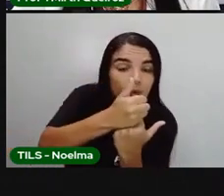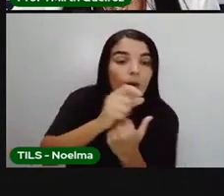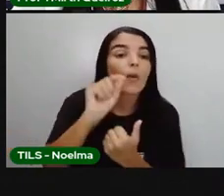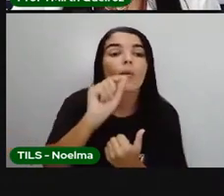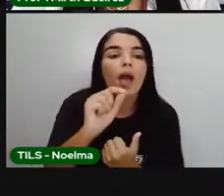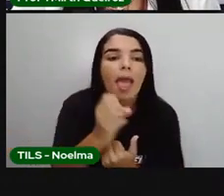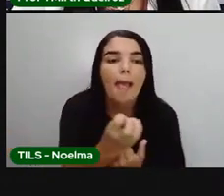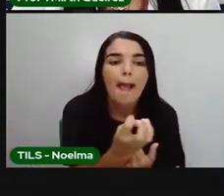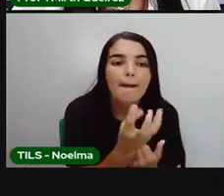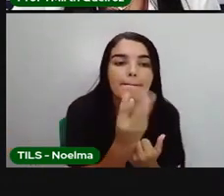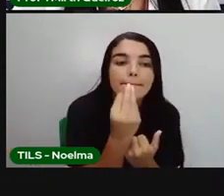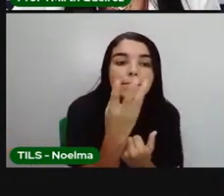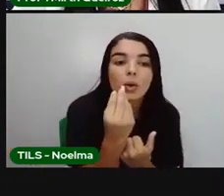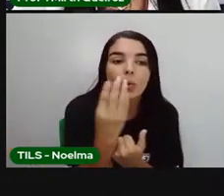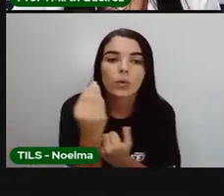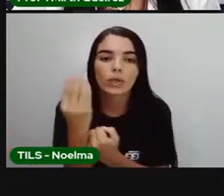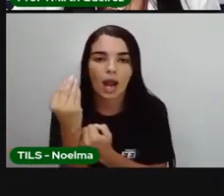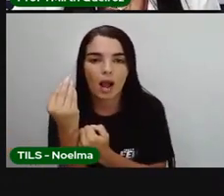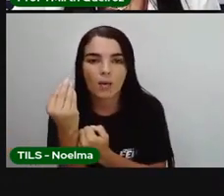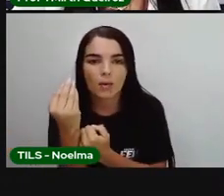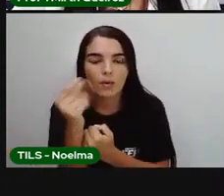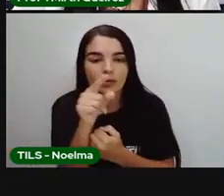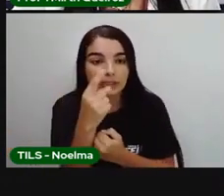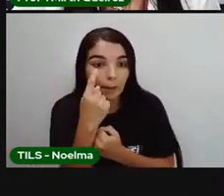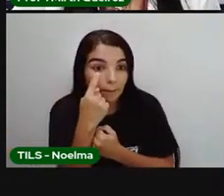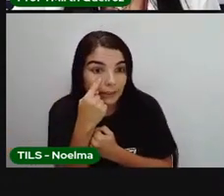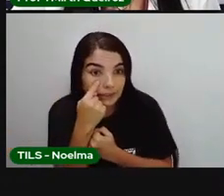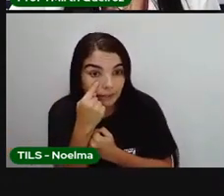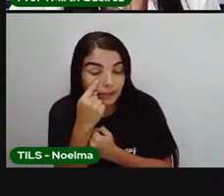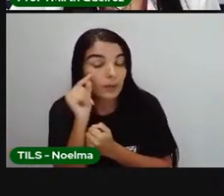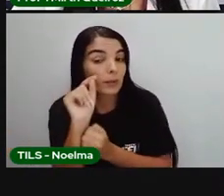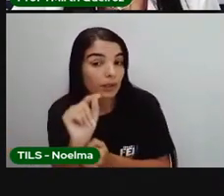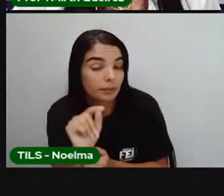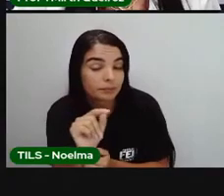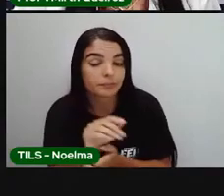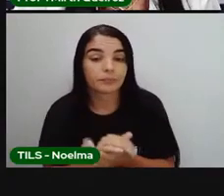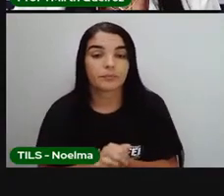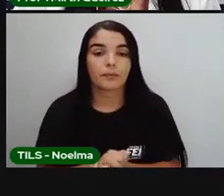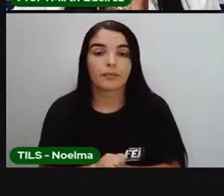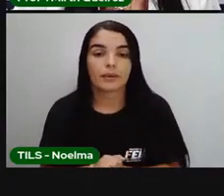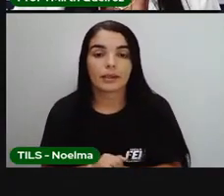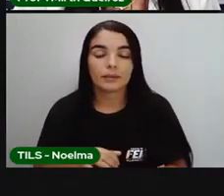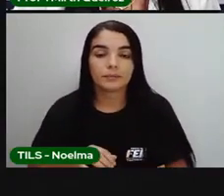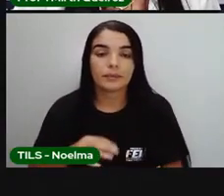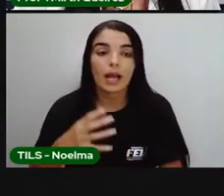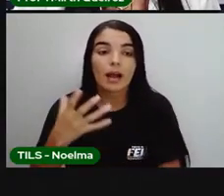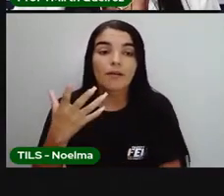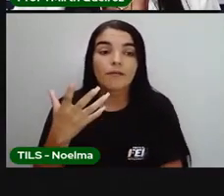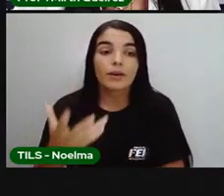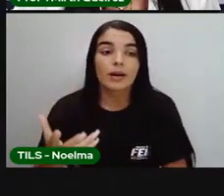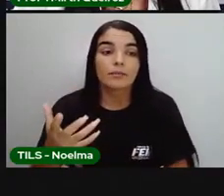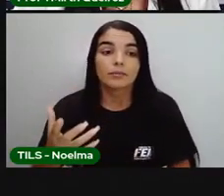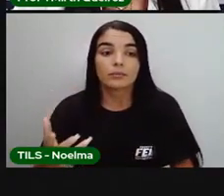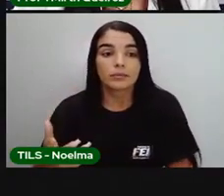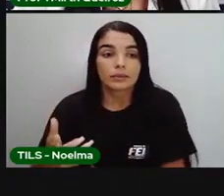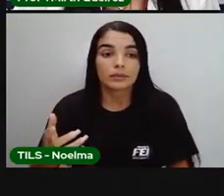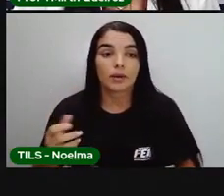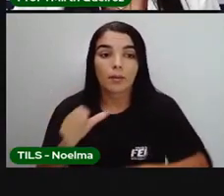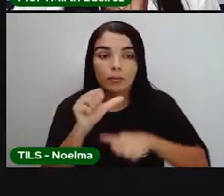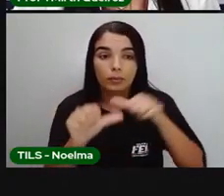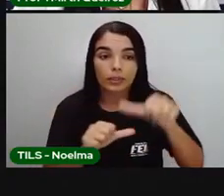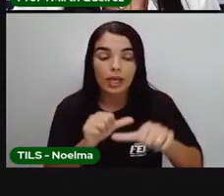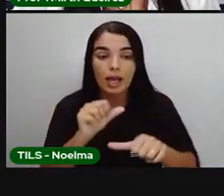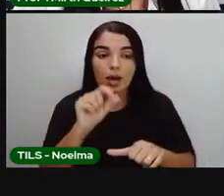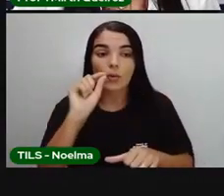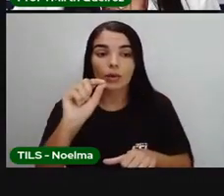plural. Quando a gente passa para o plural, vamos lembrar o seguinte. O que nós vamos mudar aqui é o ratinho, certo?